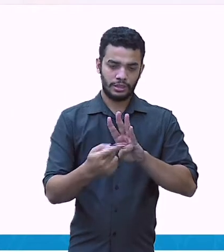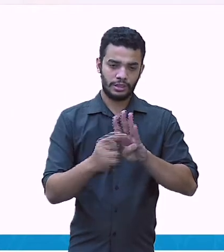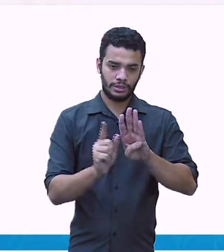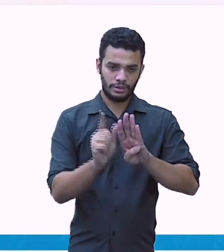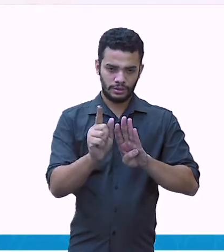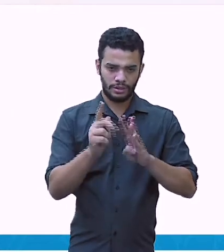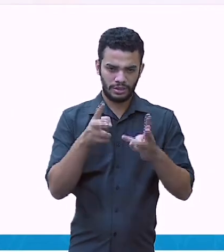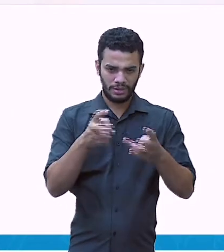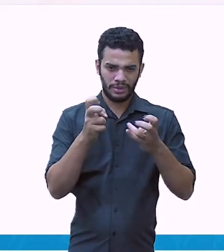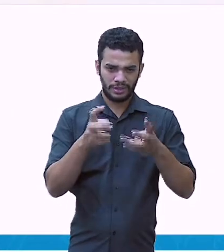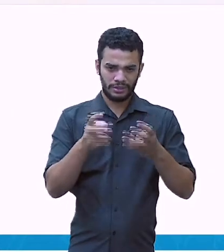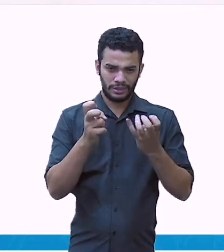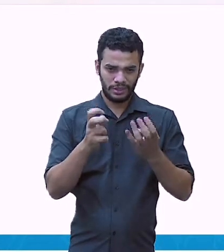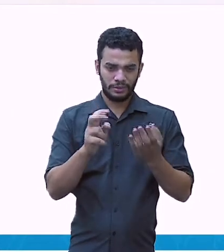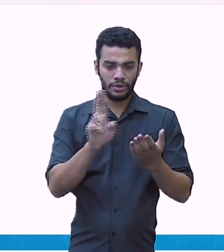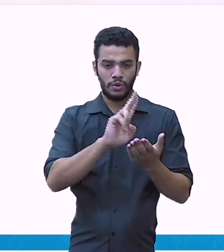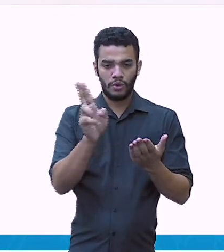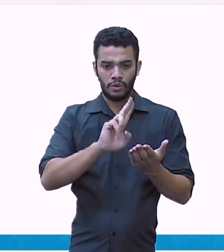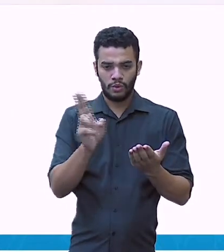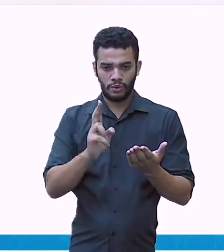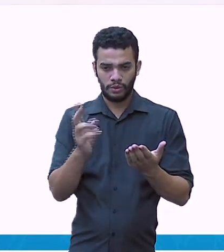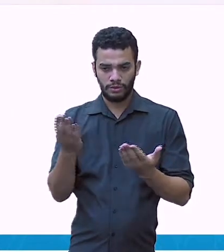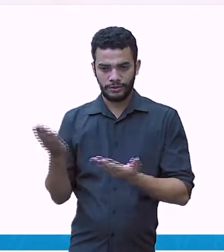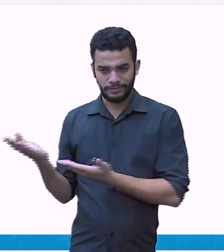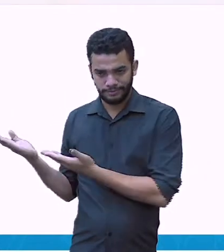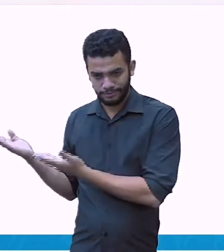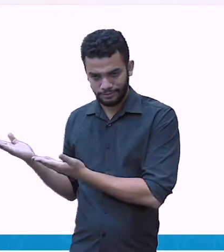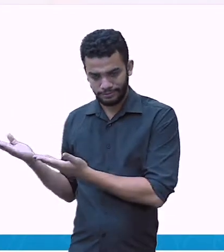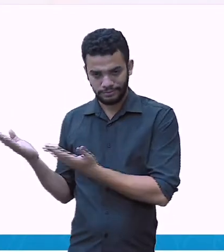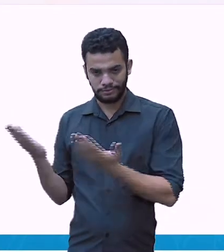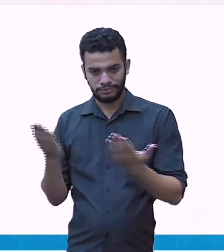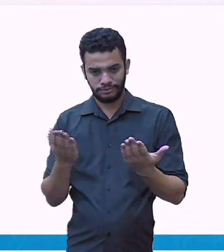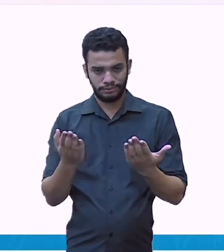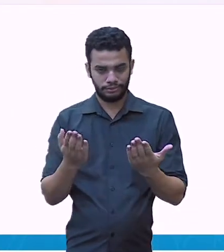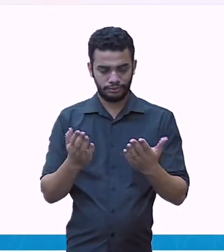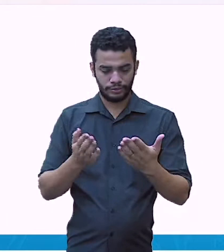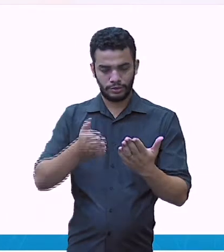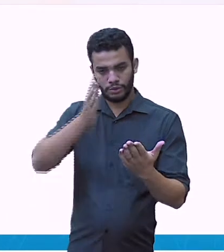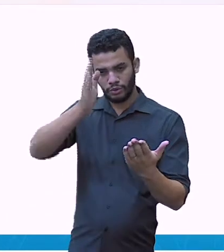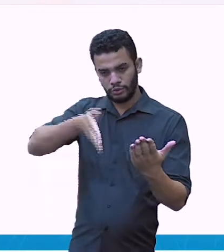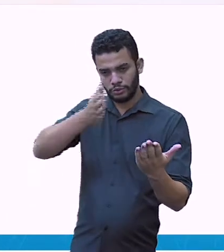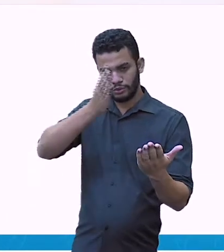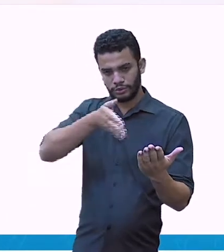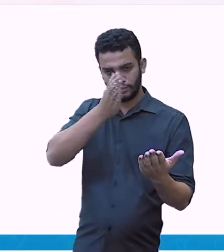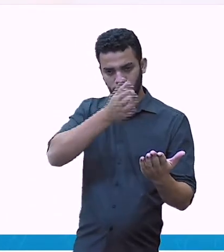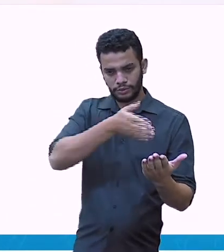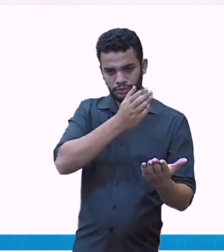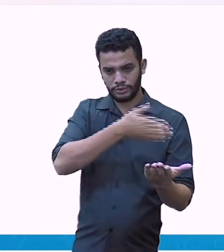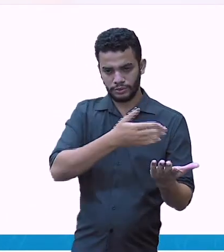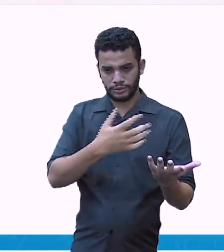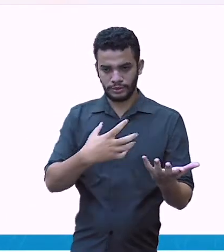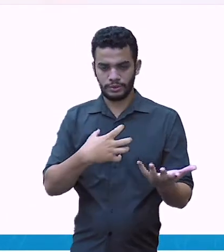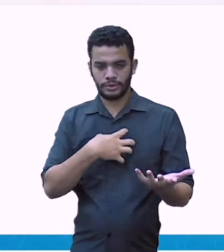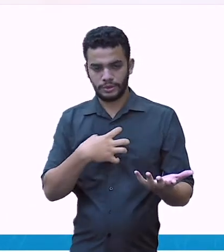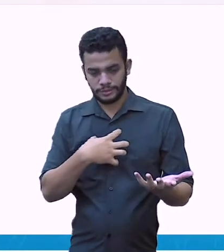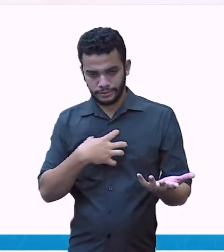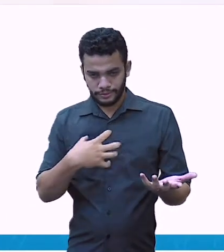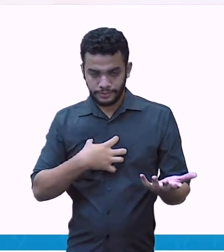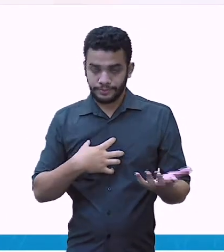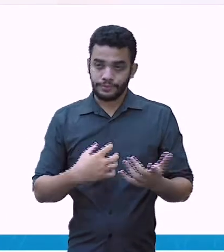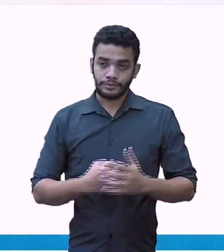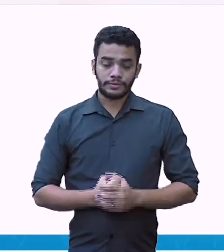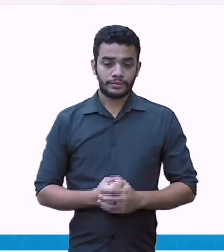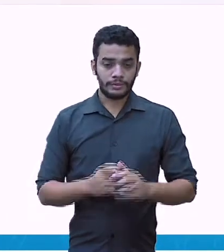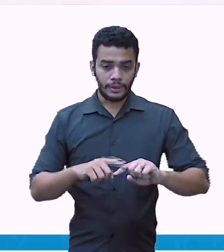recordando que nós já estudamos antes, né? Anterior e nas aulas anteriores. Agora,